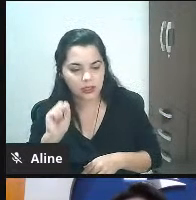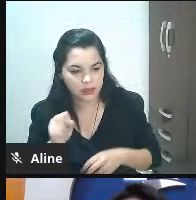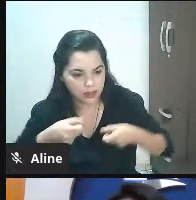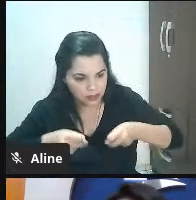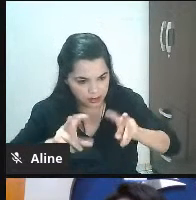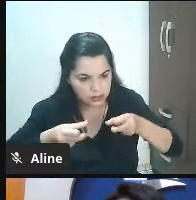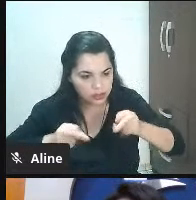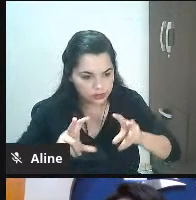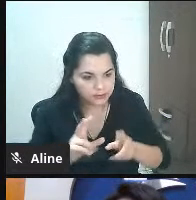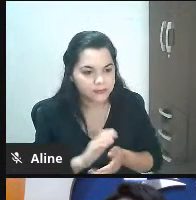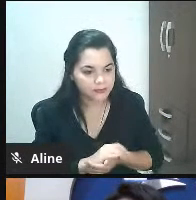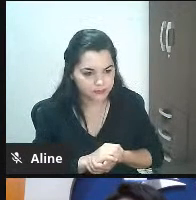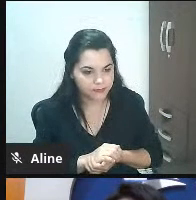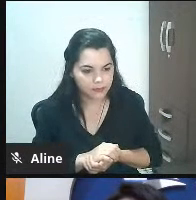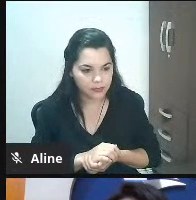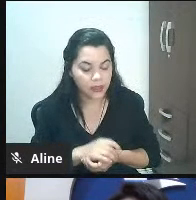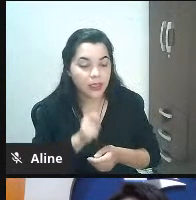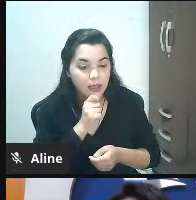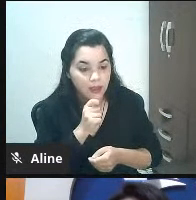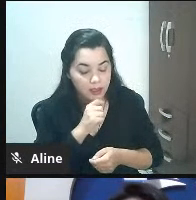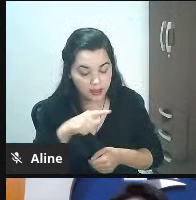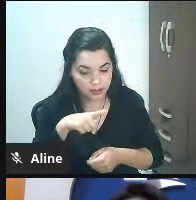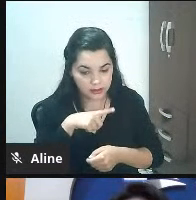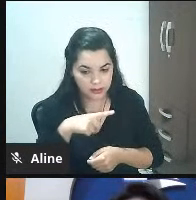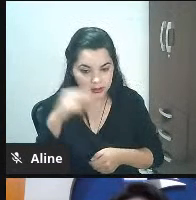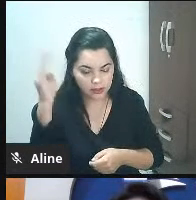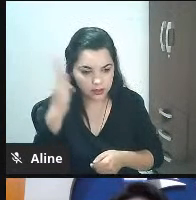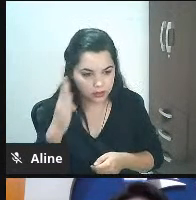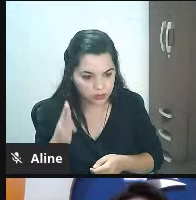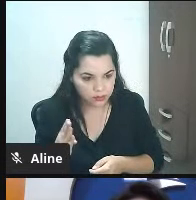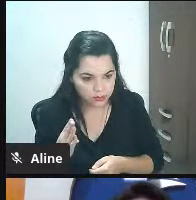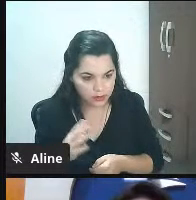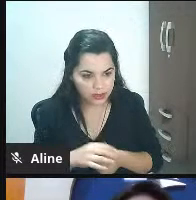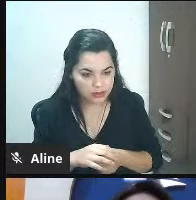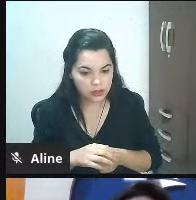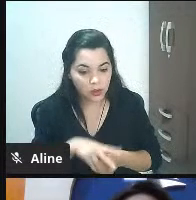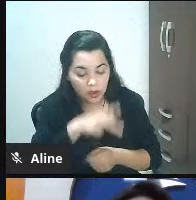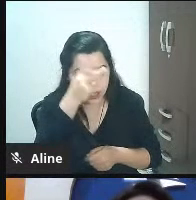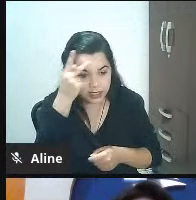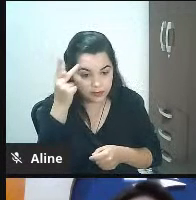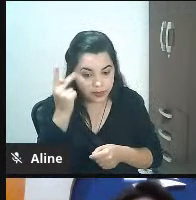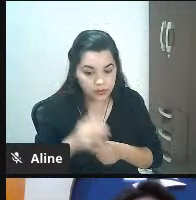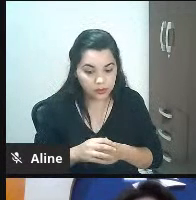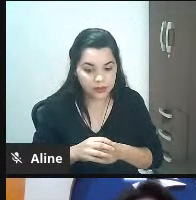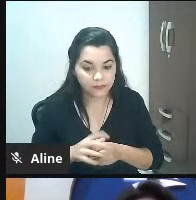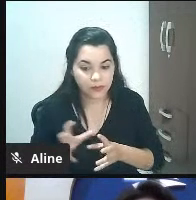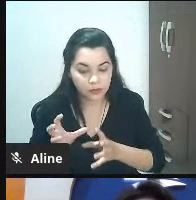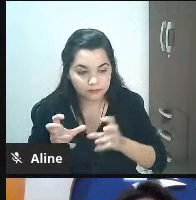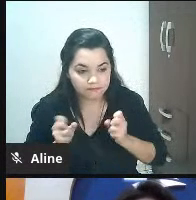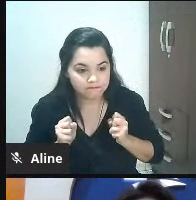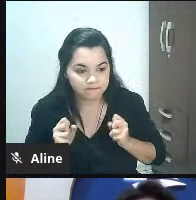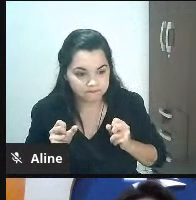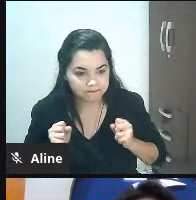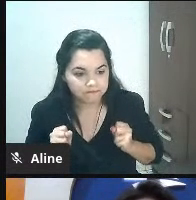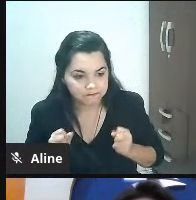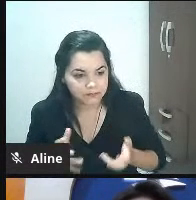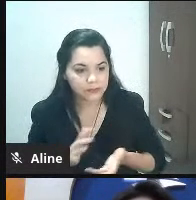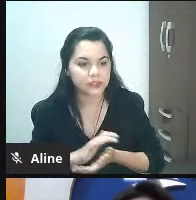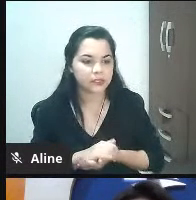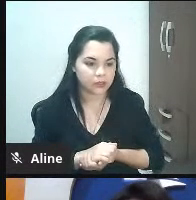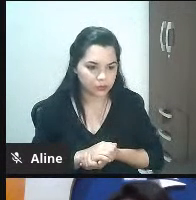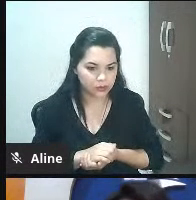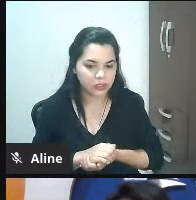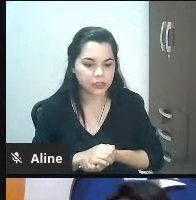a gente ainda tem no Brasil sabe aquele povo da resistência sabe os heróis da resistência aquele povo que quer não